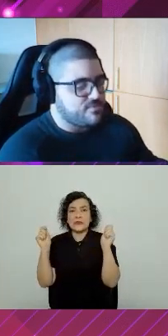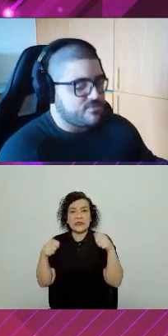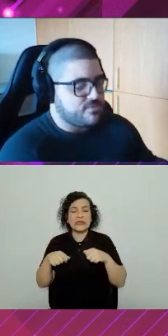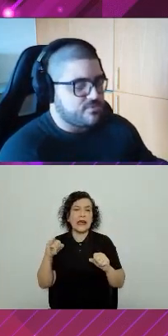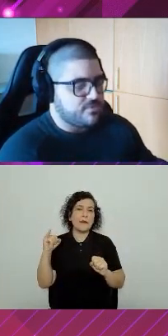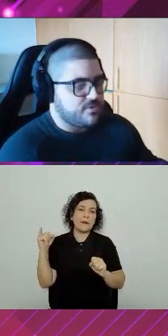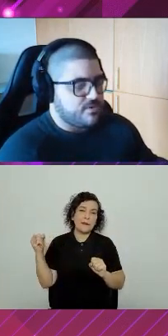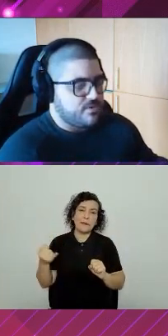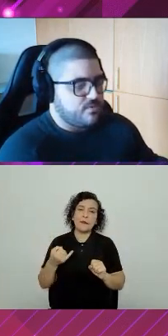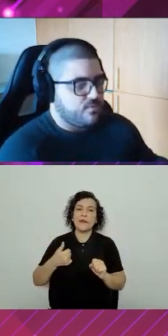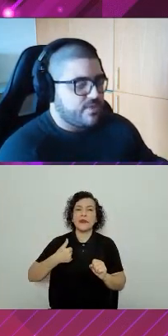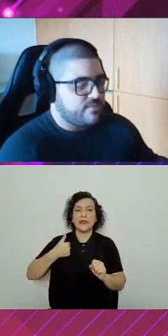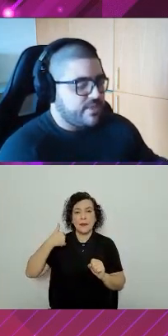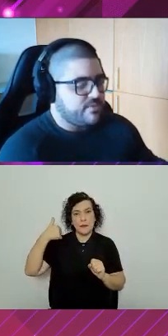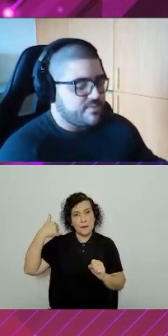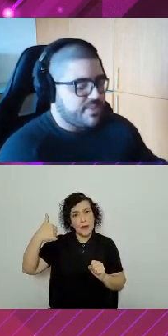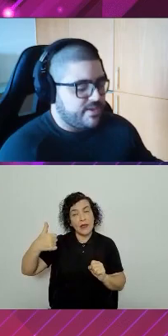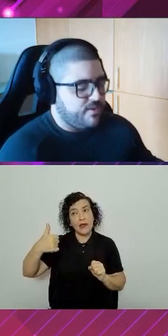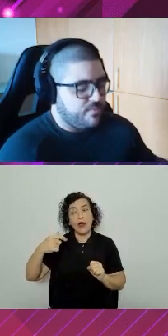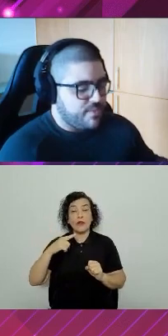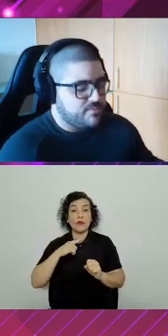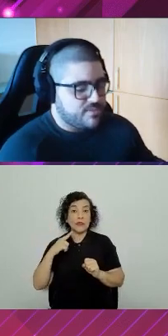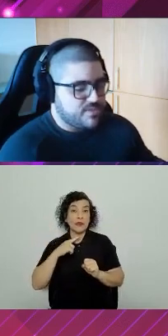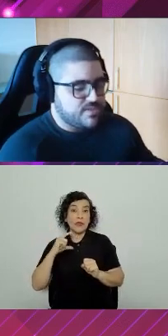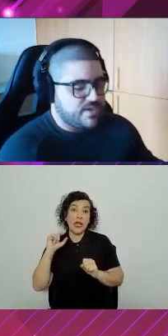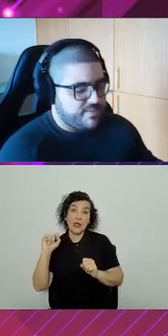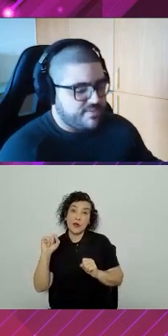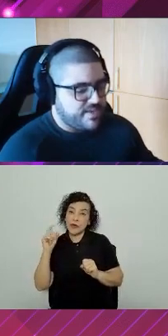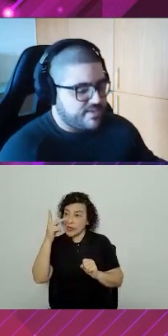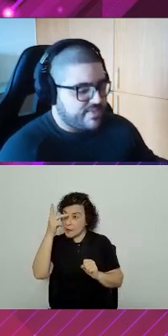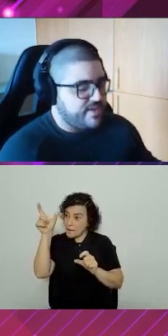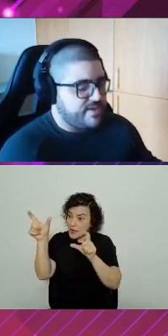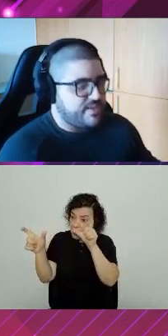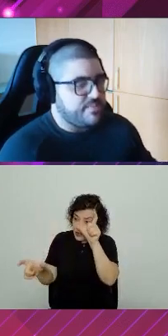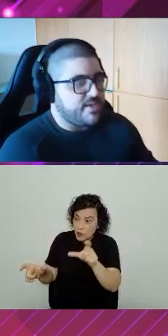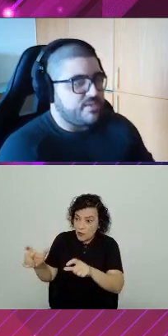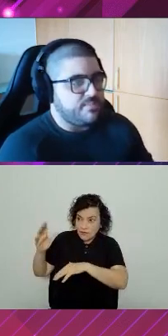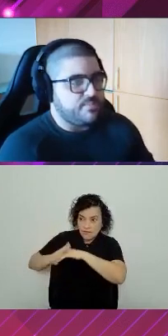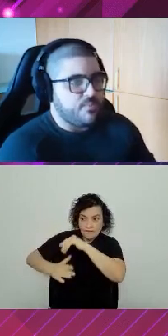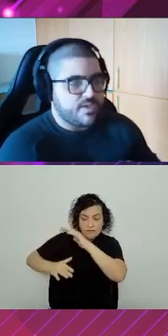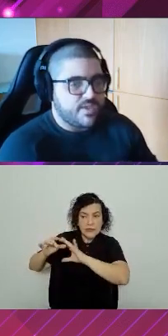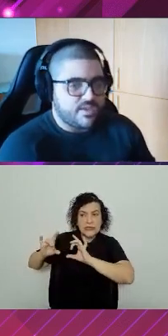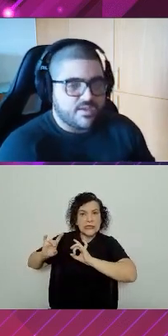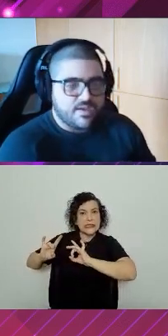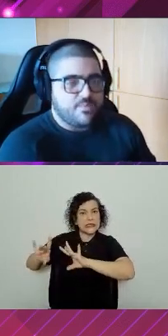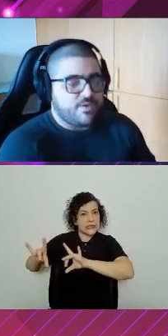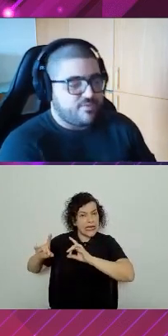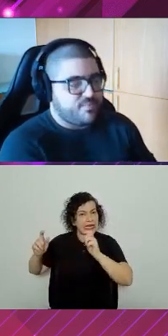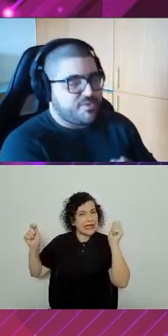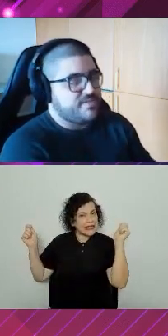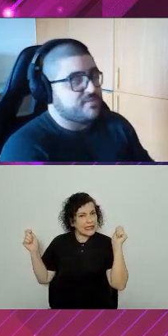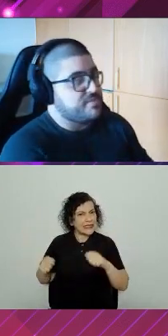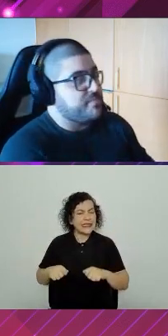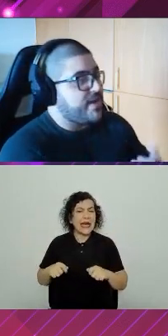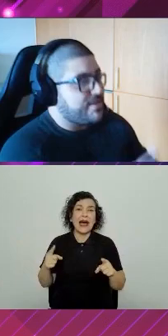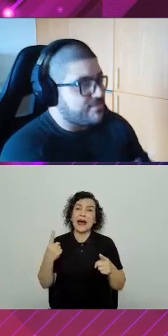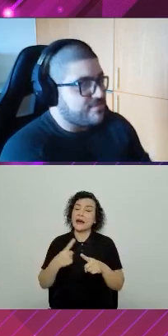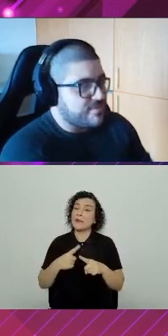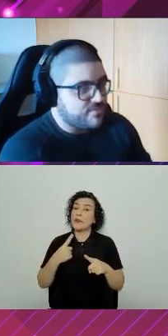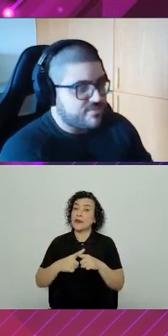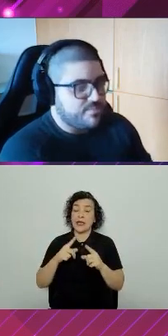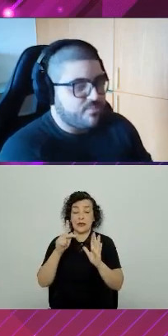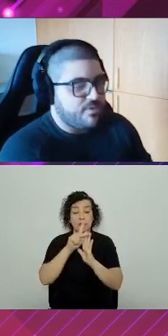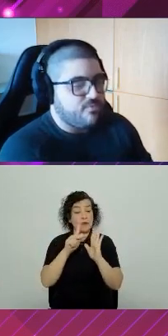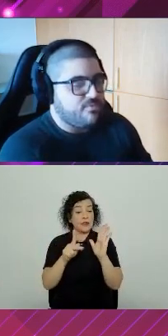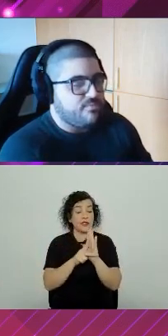o que eu tenho de material humano, de capacidade técnica da minha equipe. Por quê? Porque os projetos são separados.